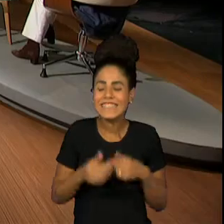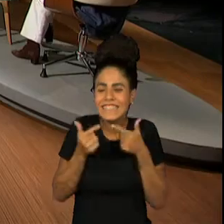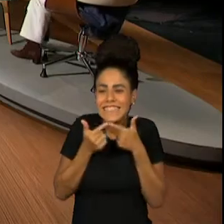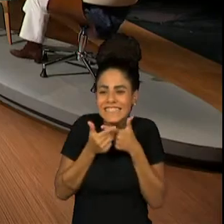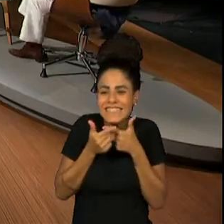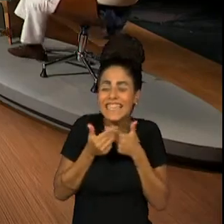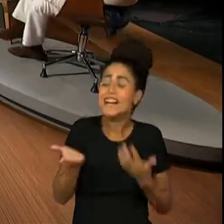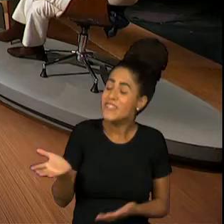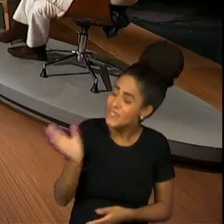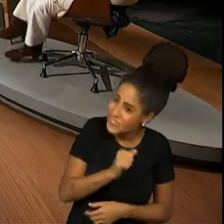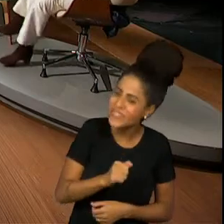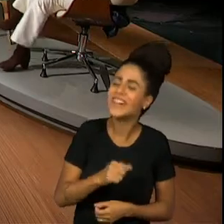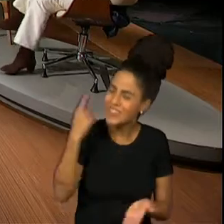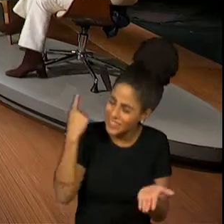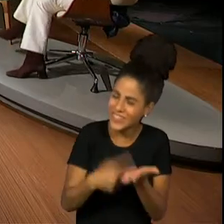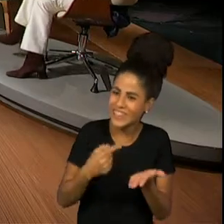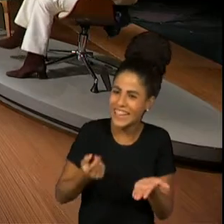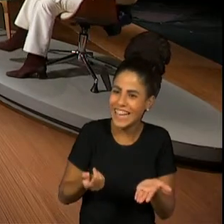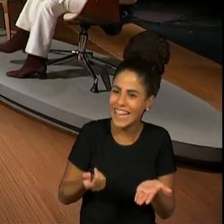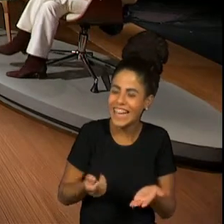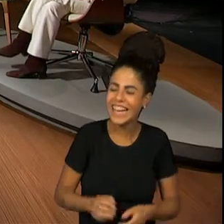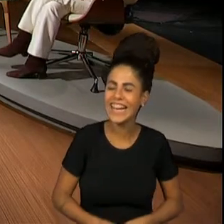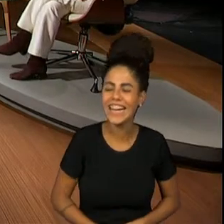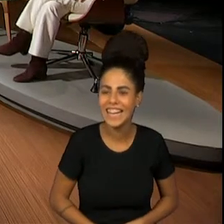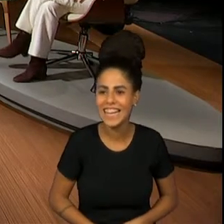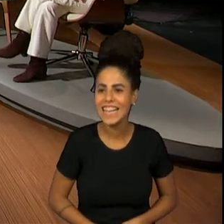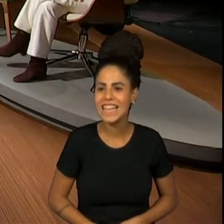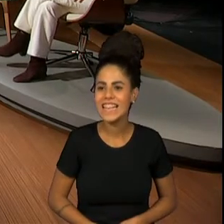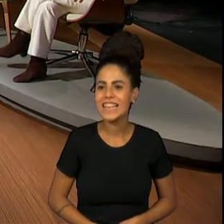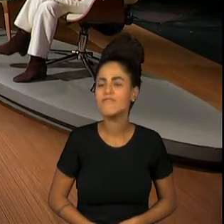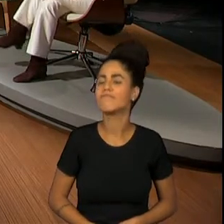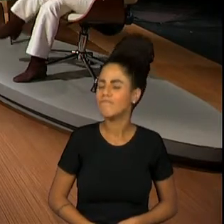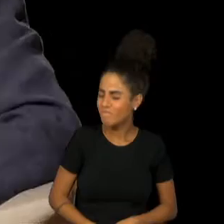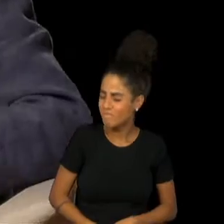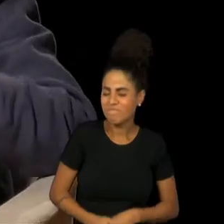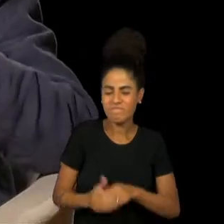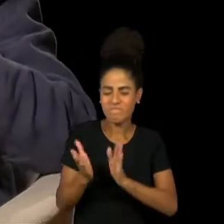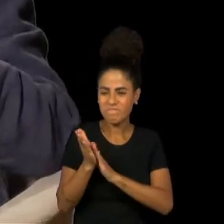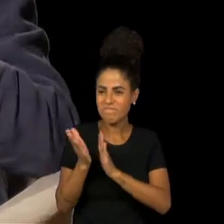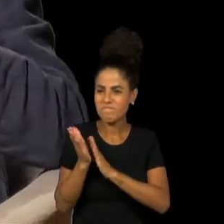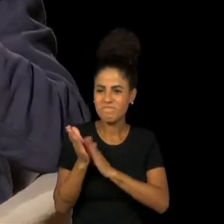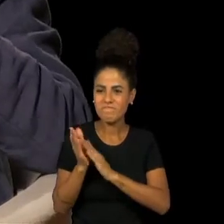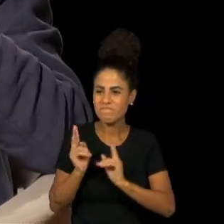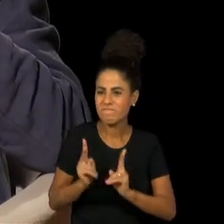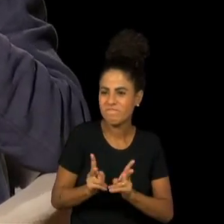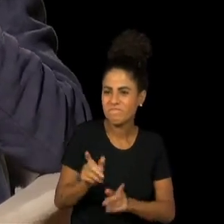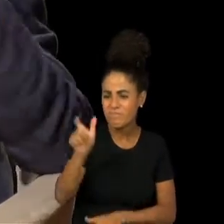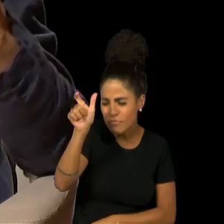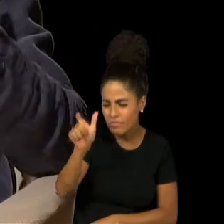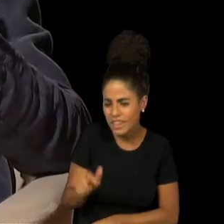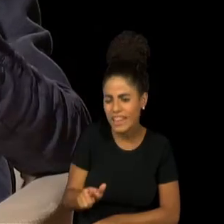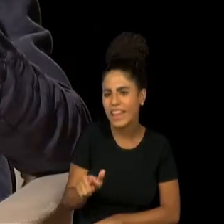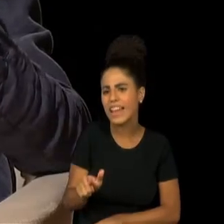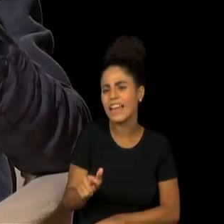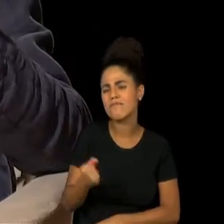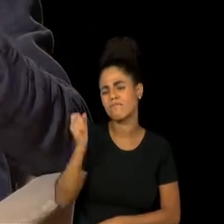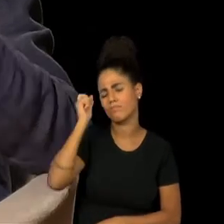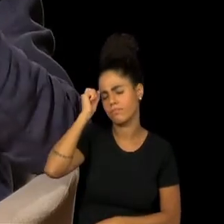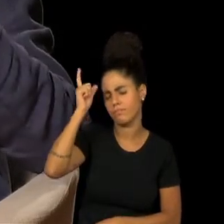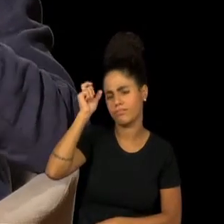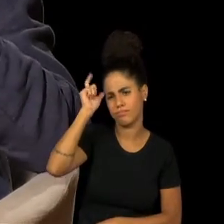Vamos, Tacla, combinado. Eu tenho muita admiração por ele. Nossa, e ele é um... Bom, ele é cultíssimo, né?